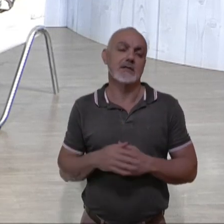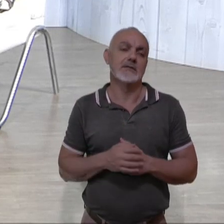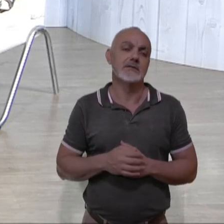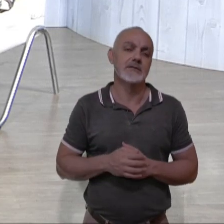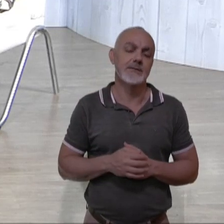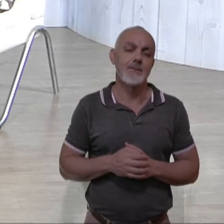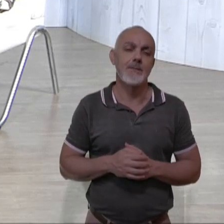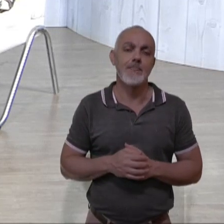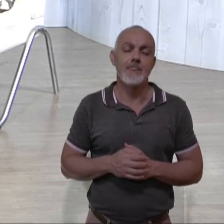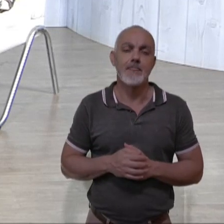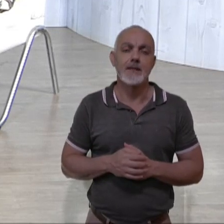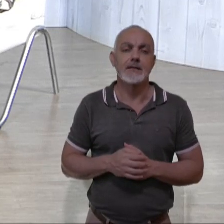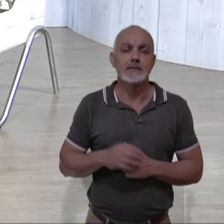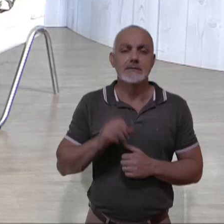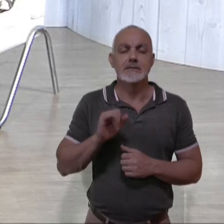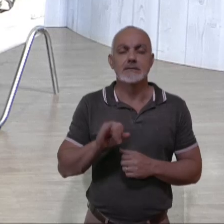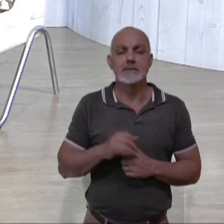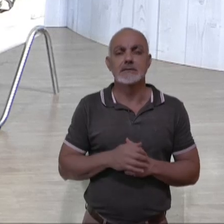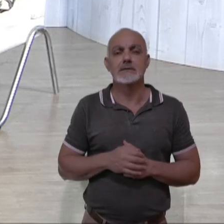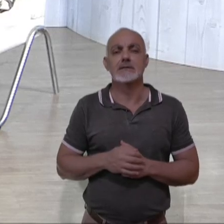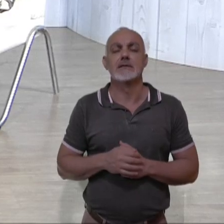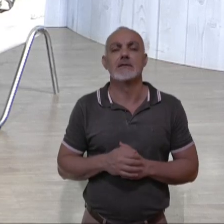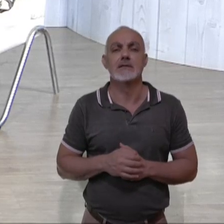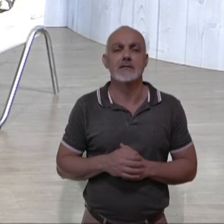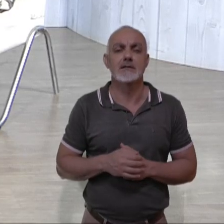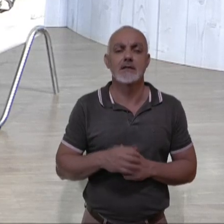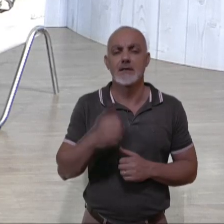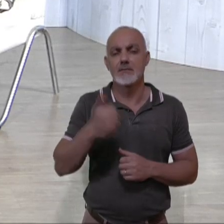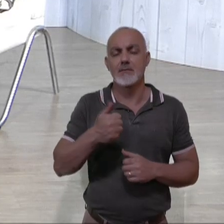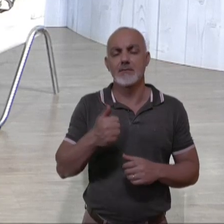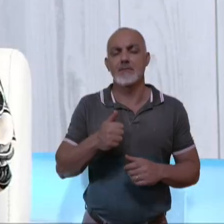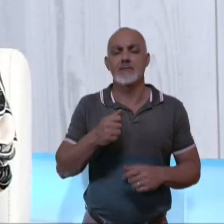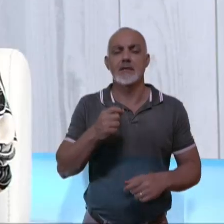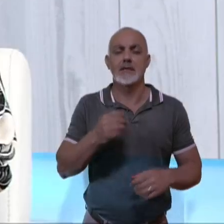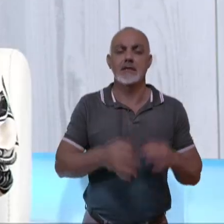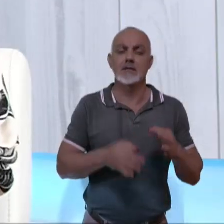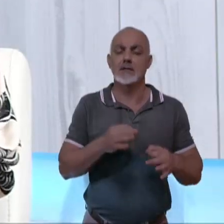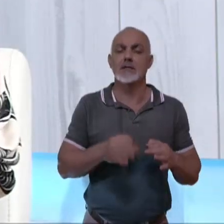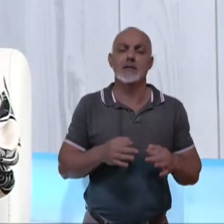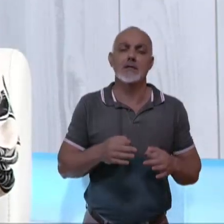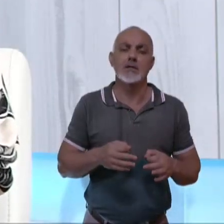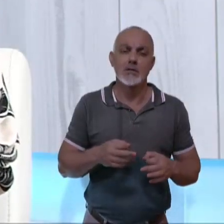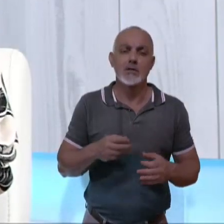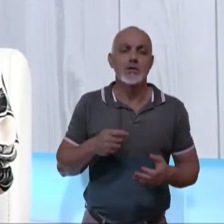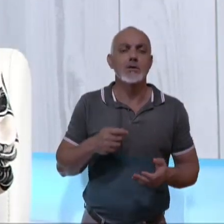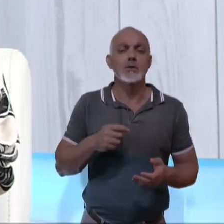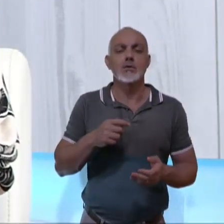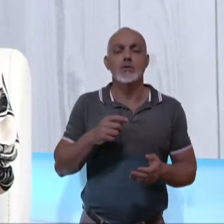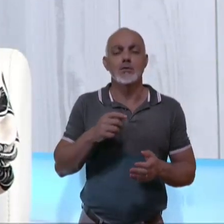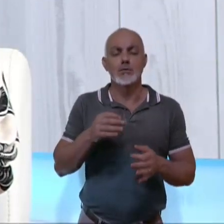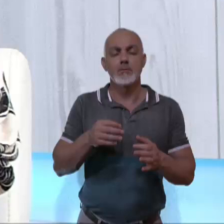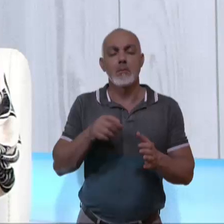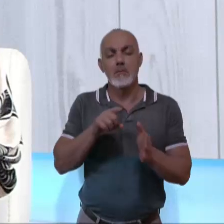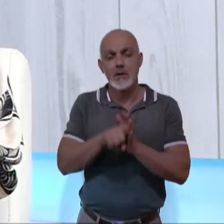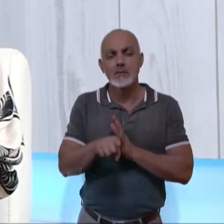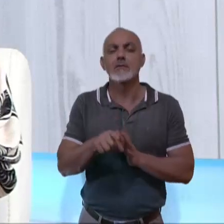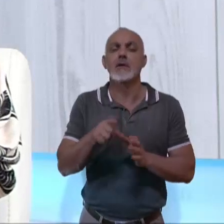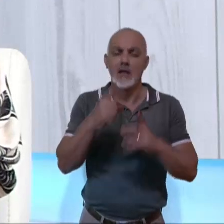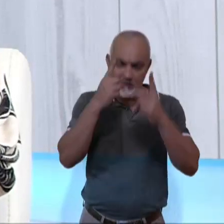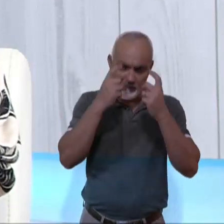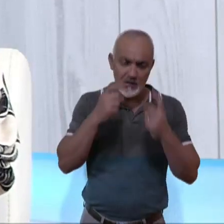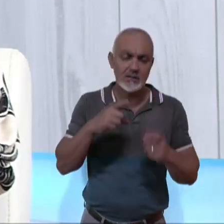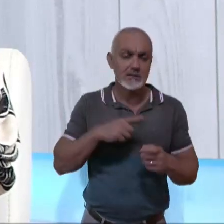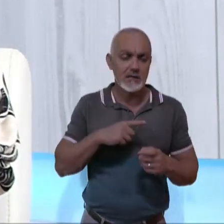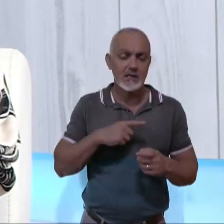haver até... Na primeira audiência, o juiz pergunta se tem violência. Se for